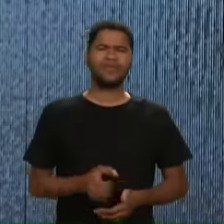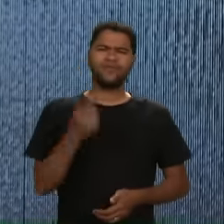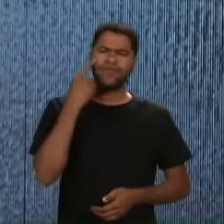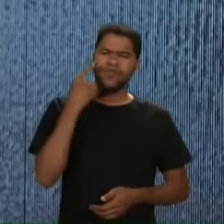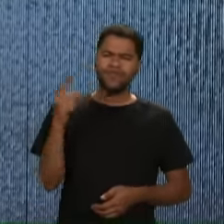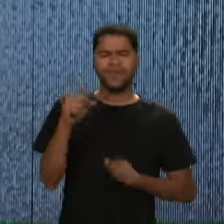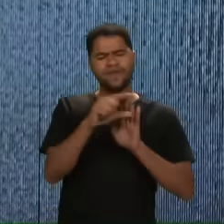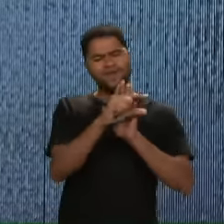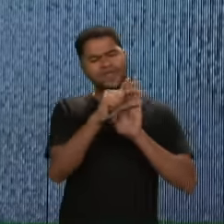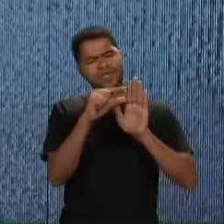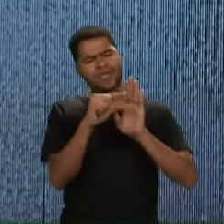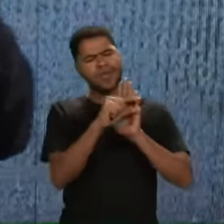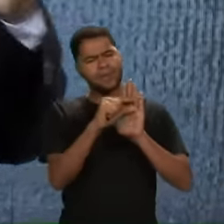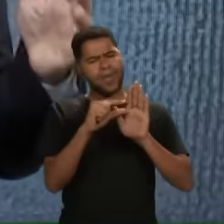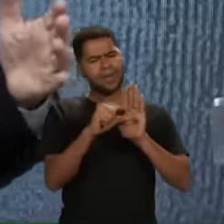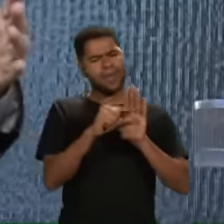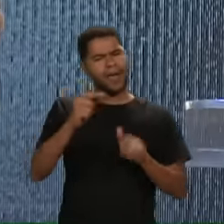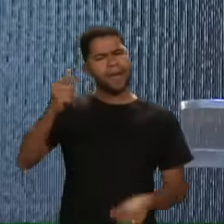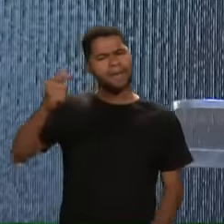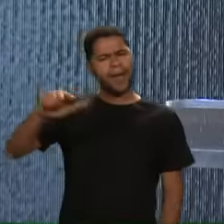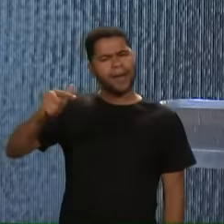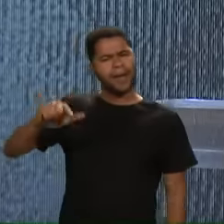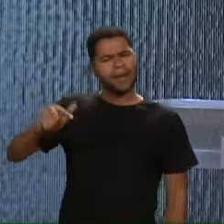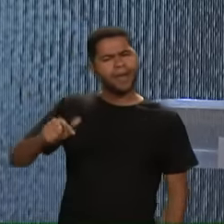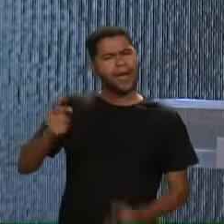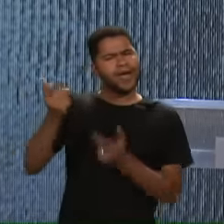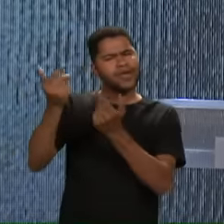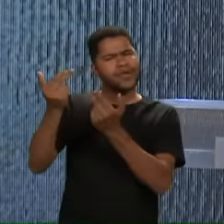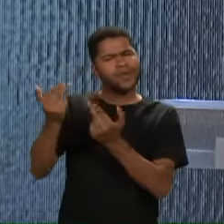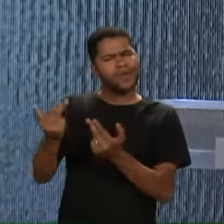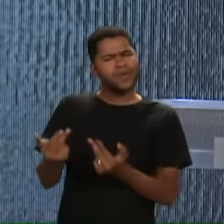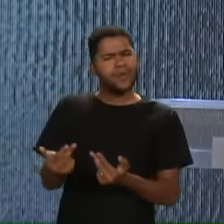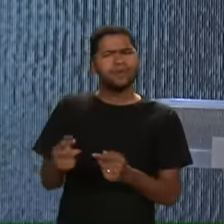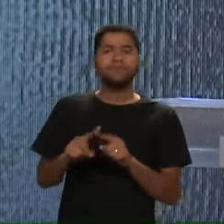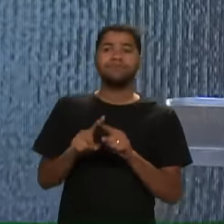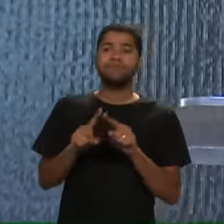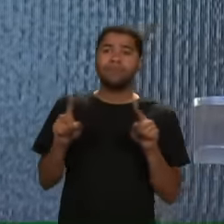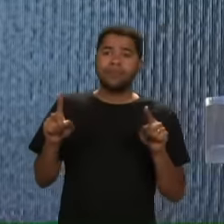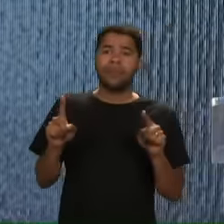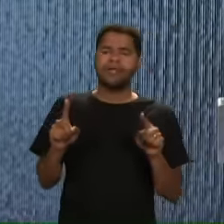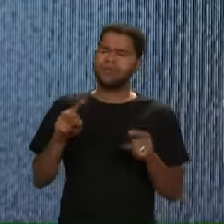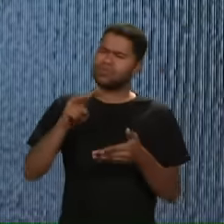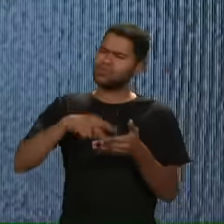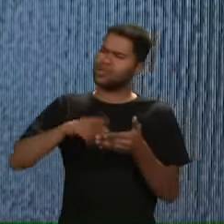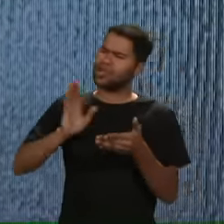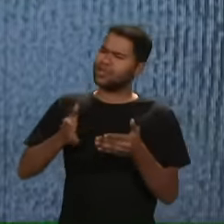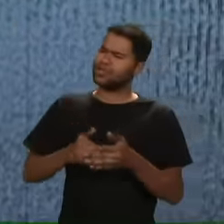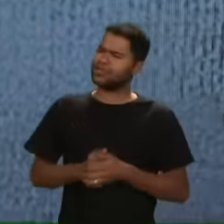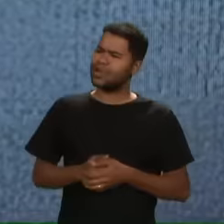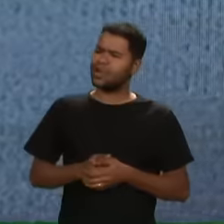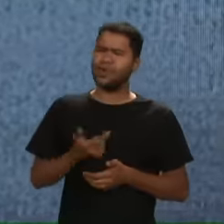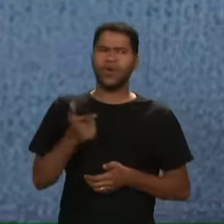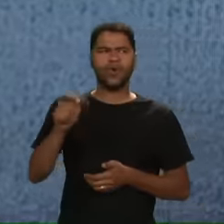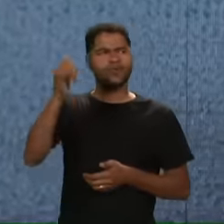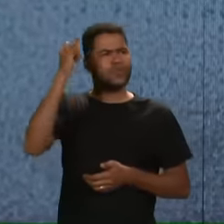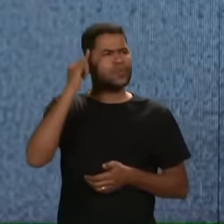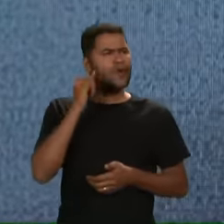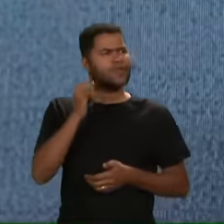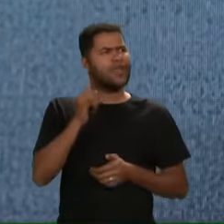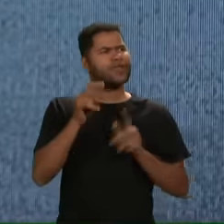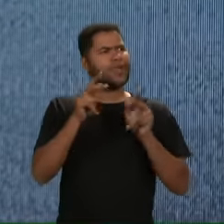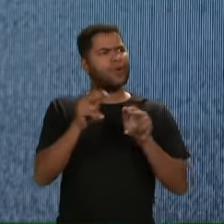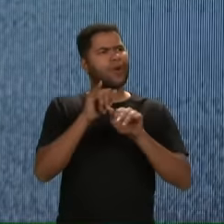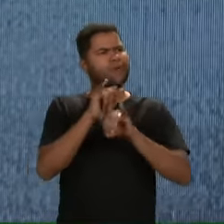vê Os versículos repetidos na Bíblia Você diz Mas eu já li esse versículo Outro profeta já falou